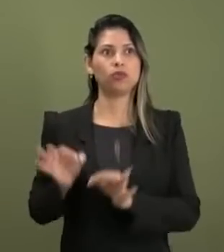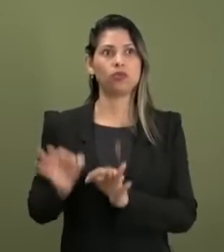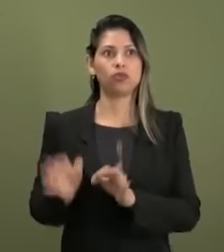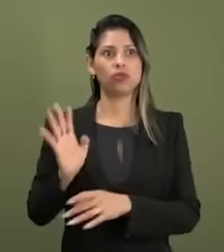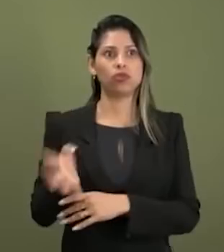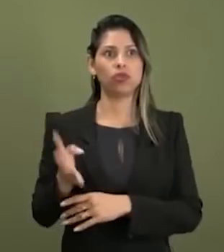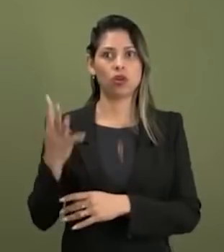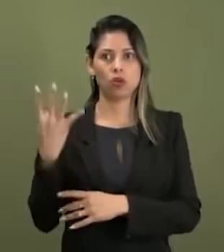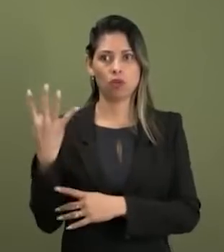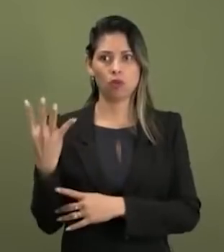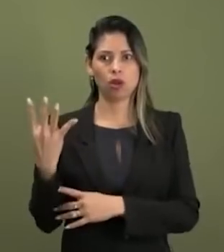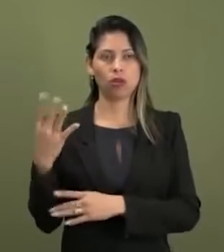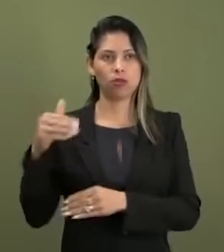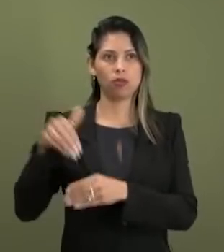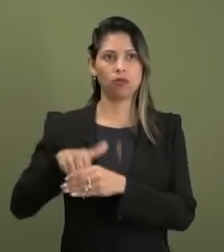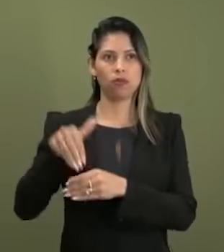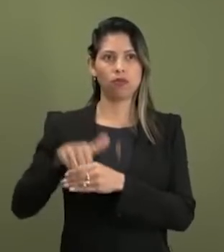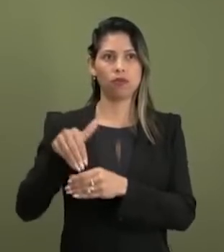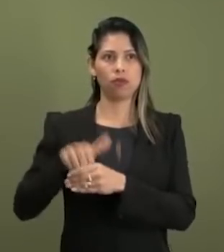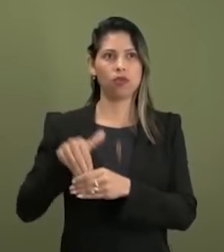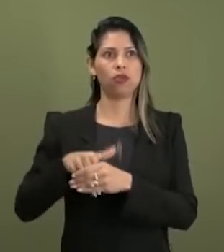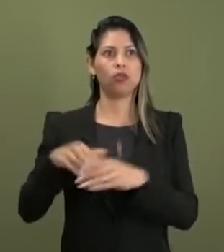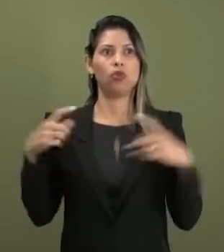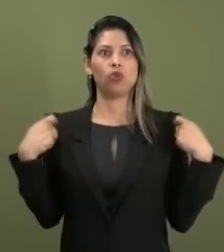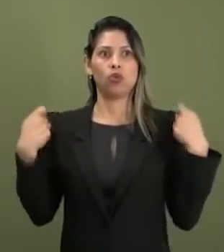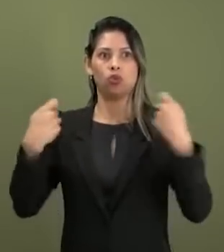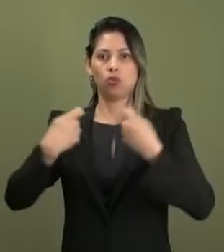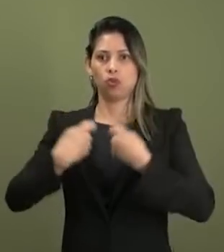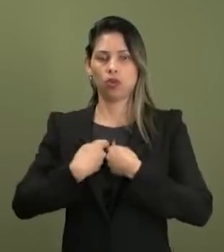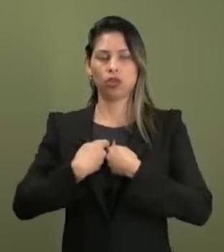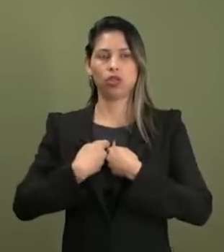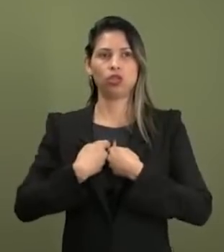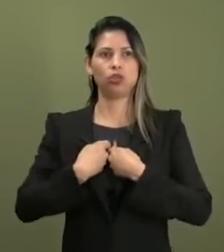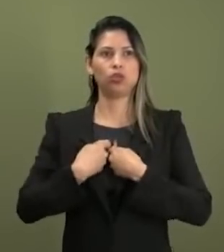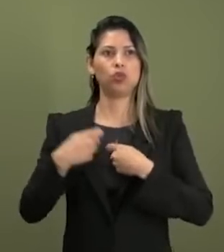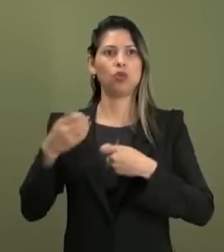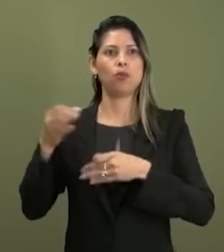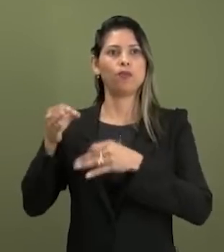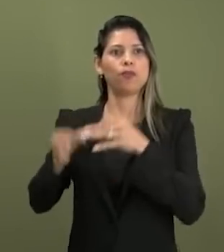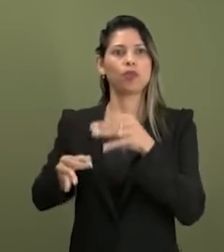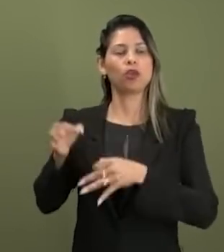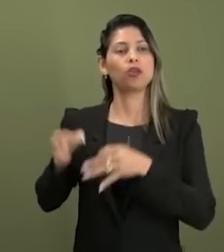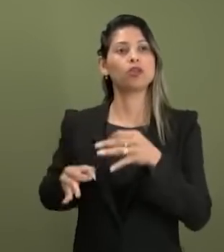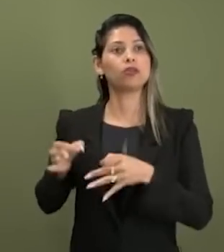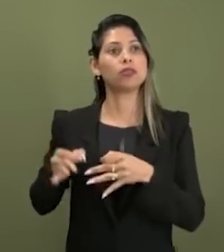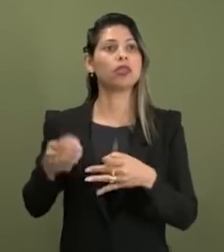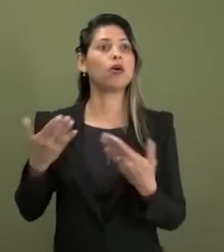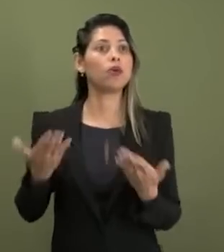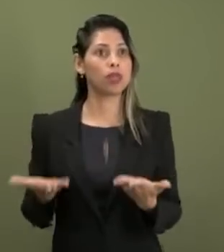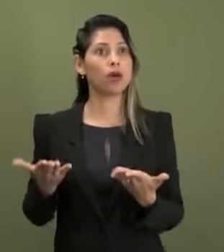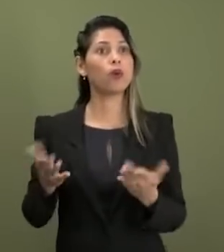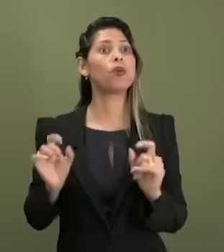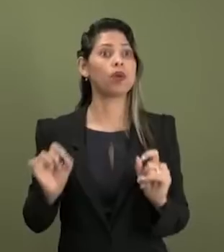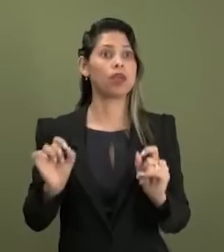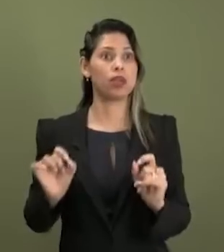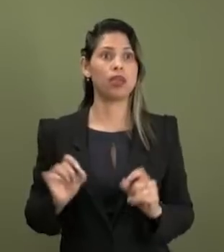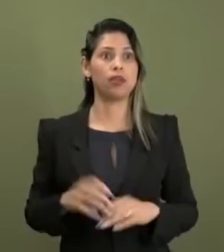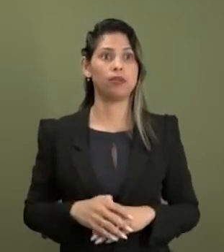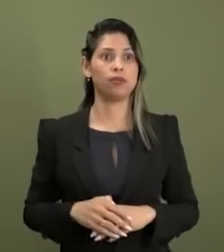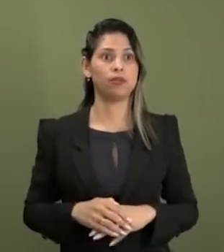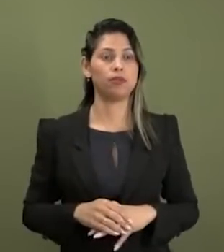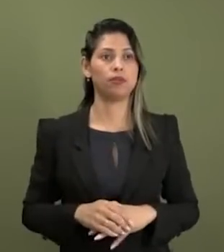votos de ministro do Supremo em relação a essa descriminalização. Mas o fato é que